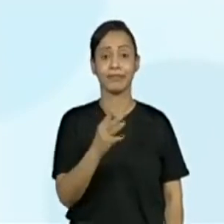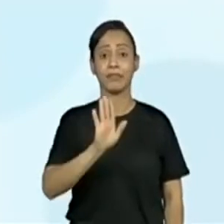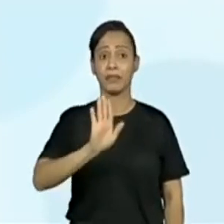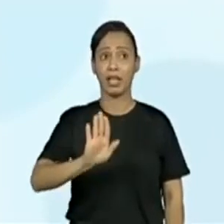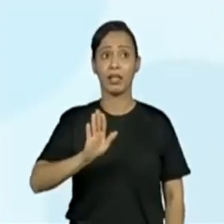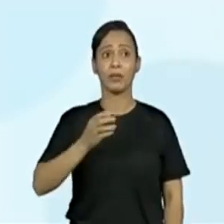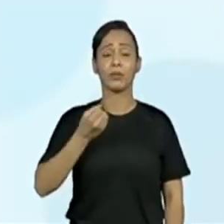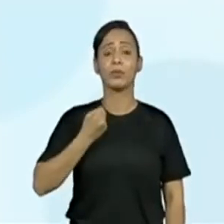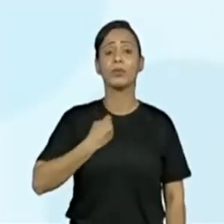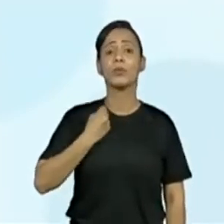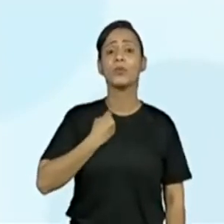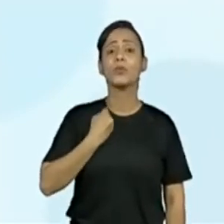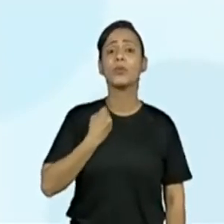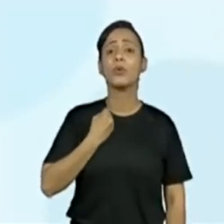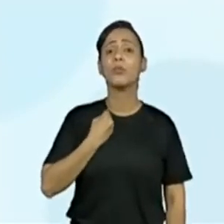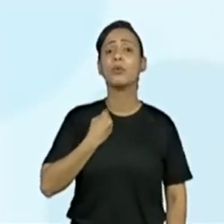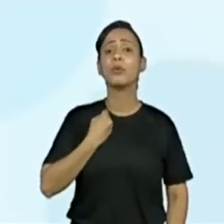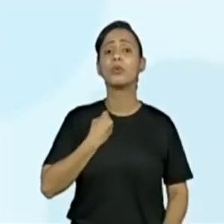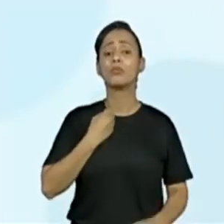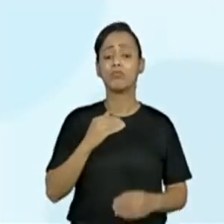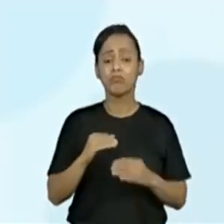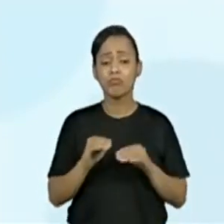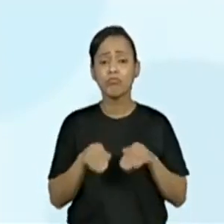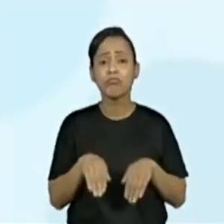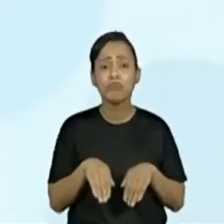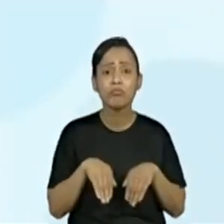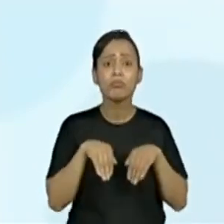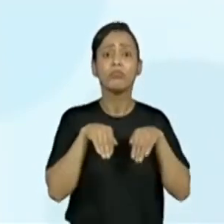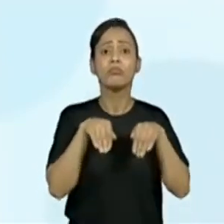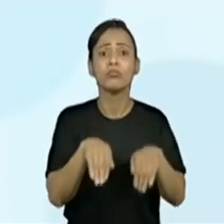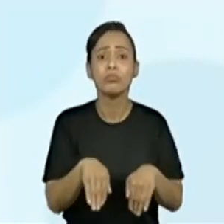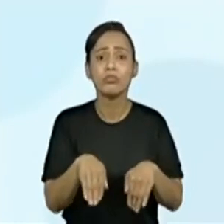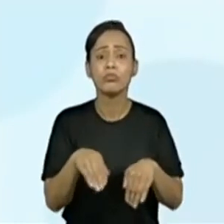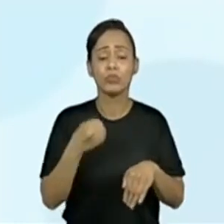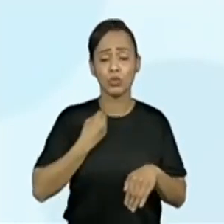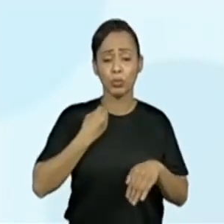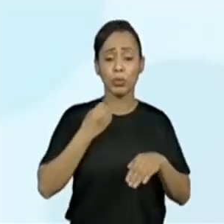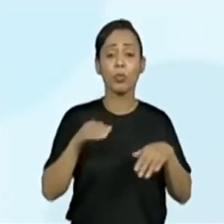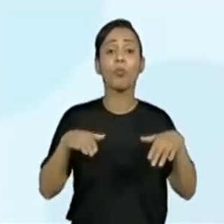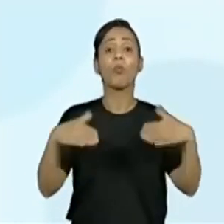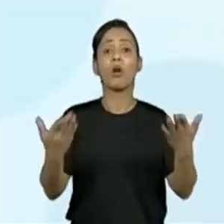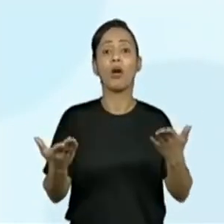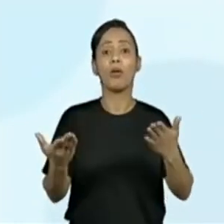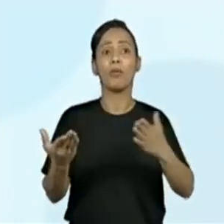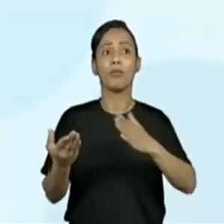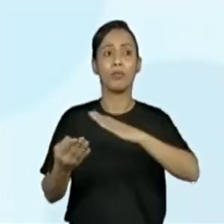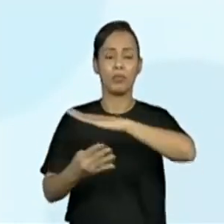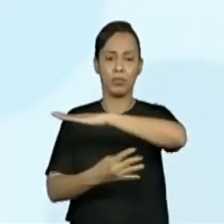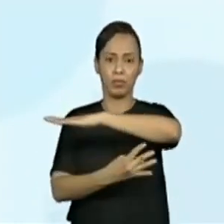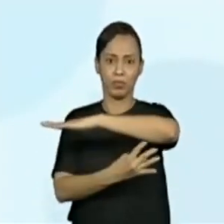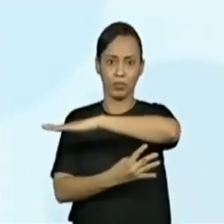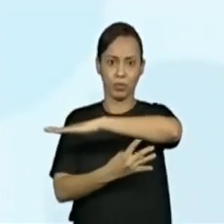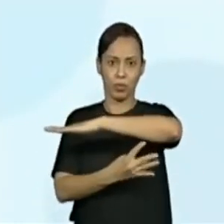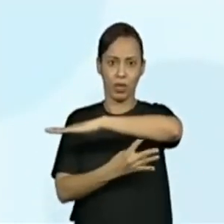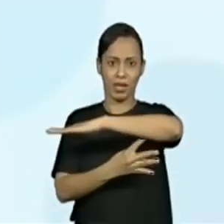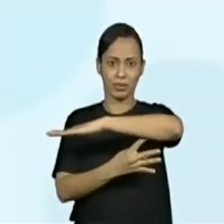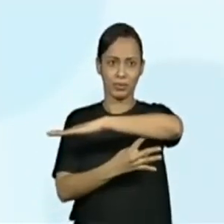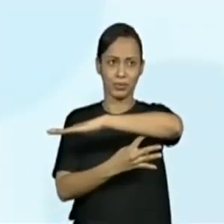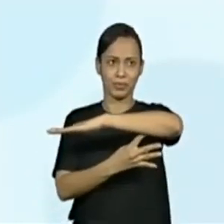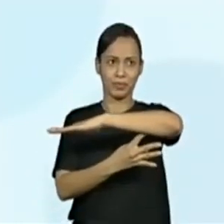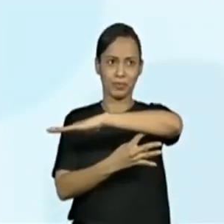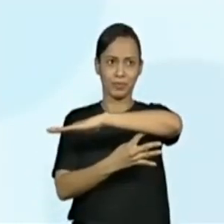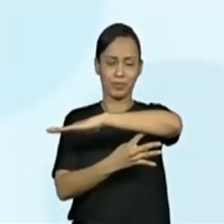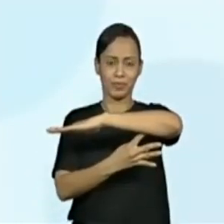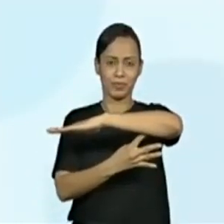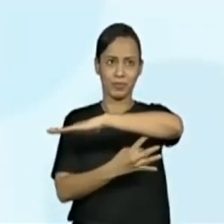para qual o canguru vai saltar, eu posso pensar que ele vai partir do 4, eu posso pensar num número a